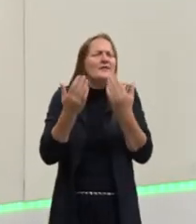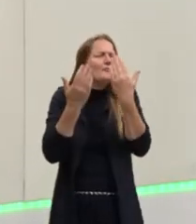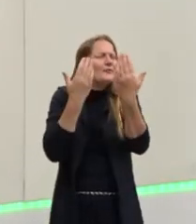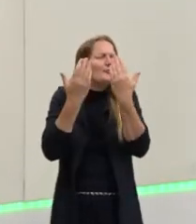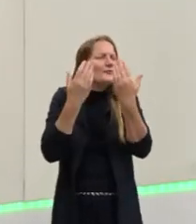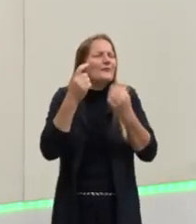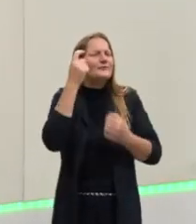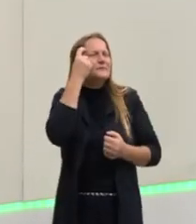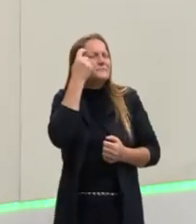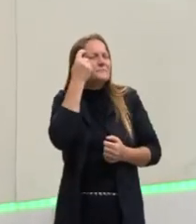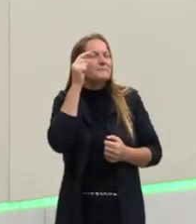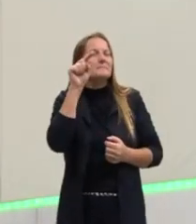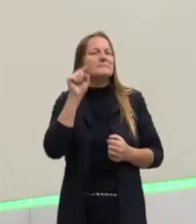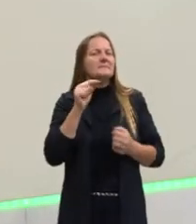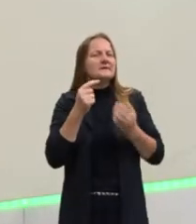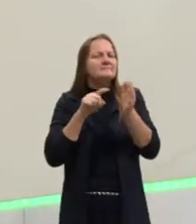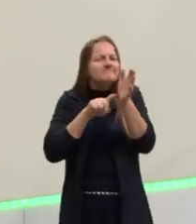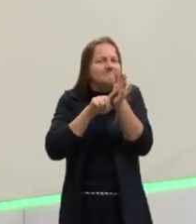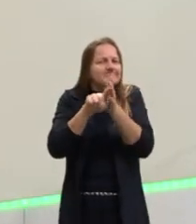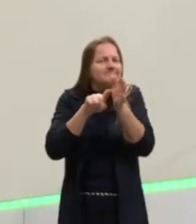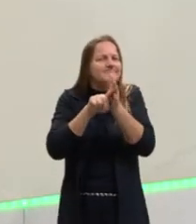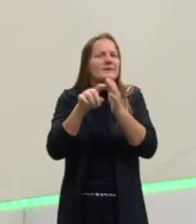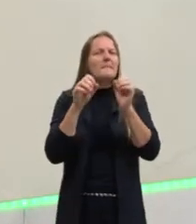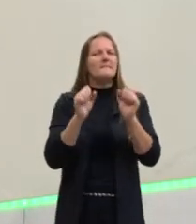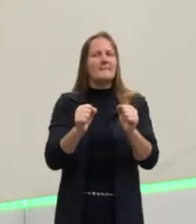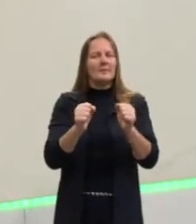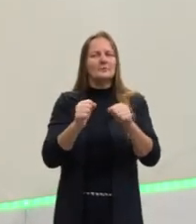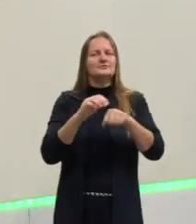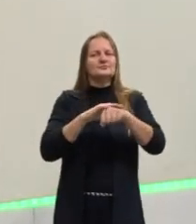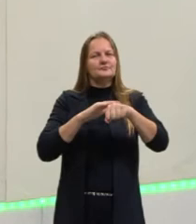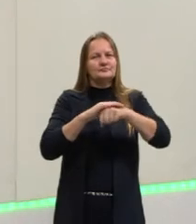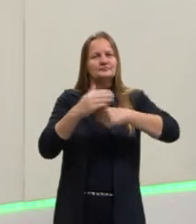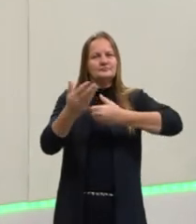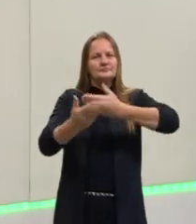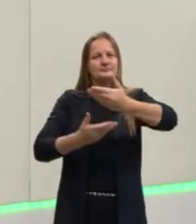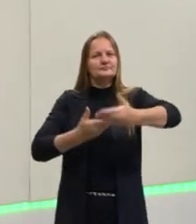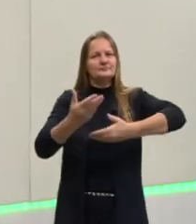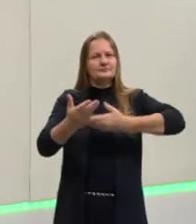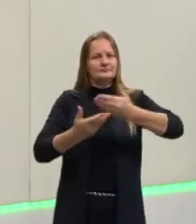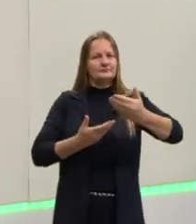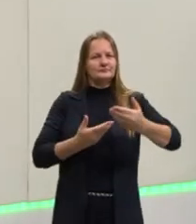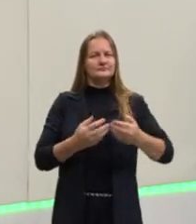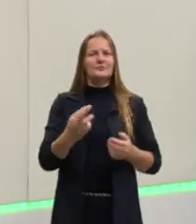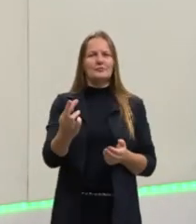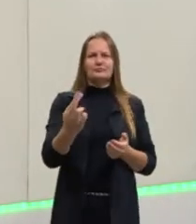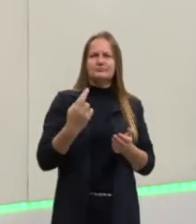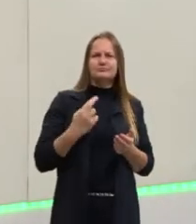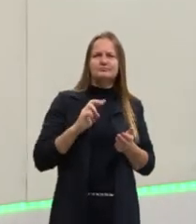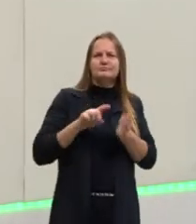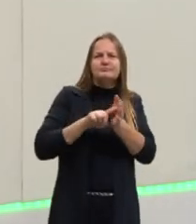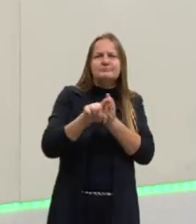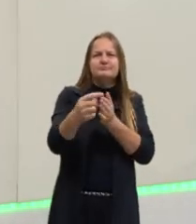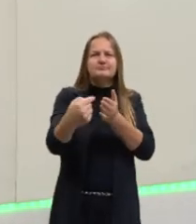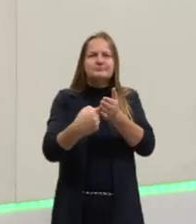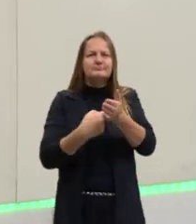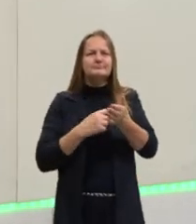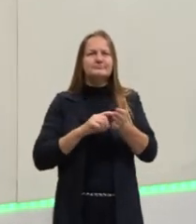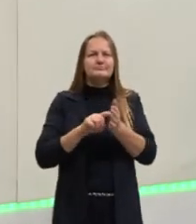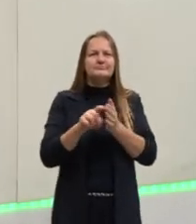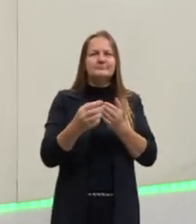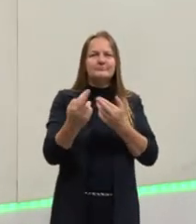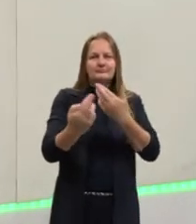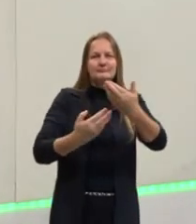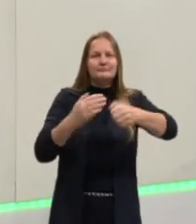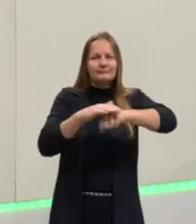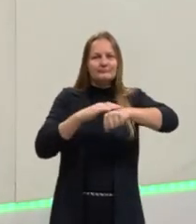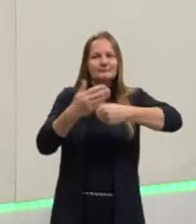vocês tenham, por favor, vocês sempre podem reportar para nós e colocar essas questões para que